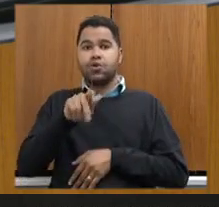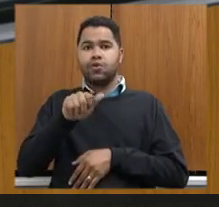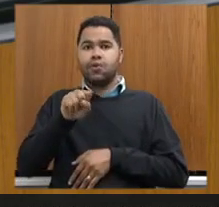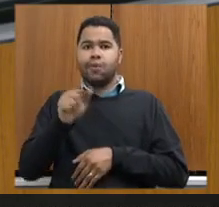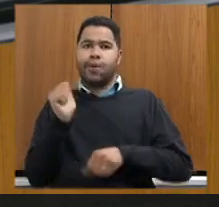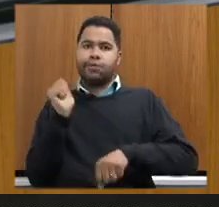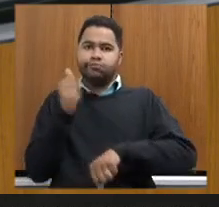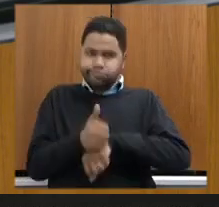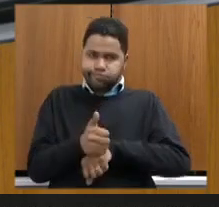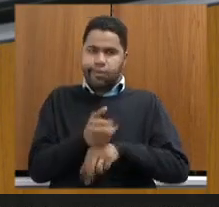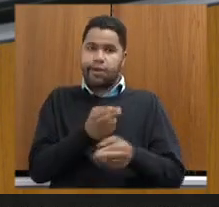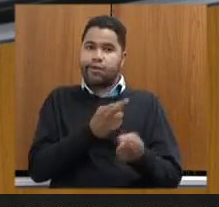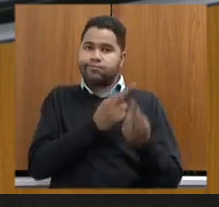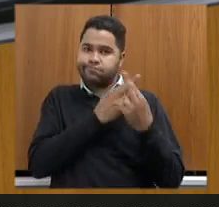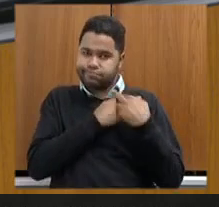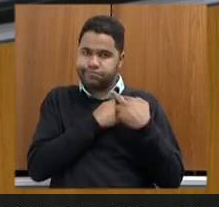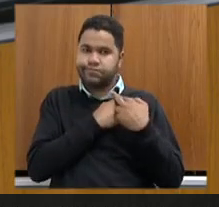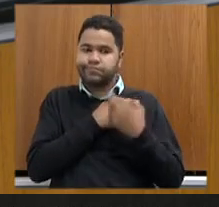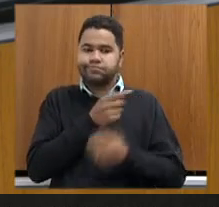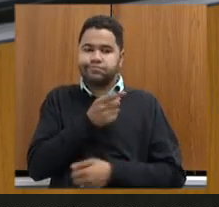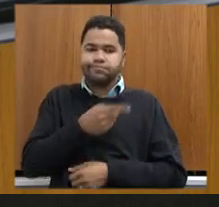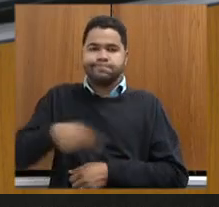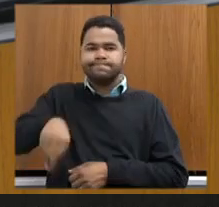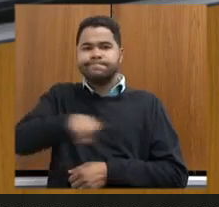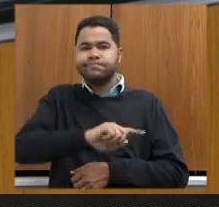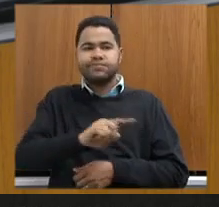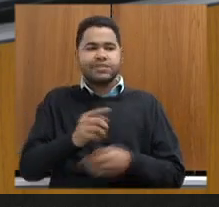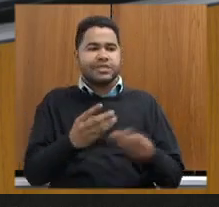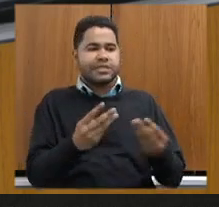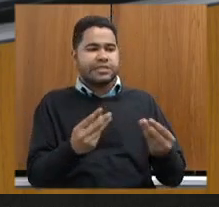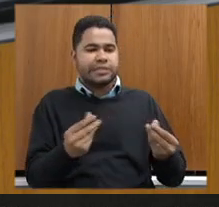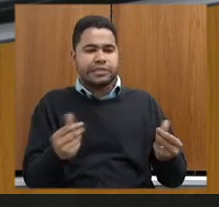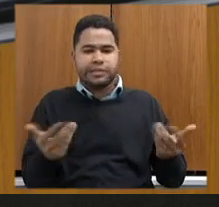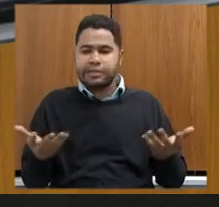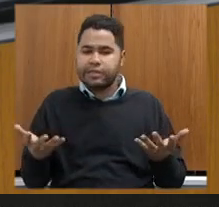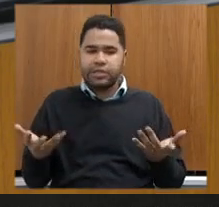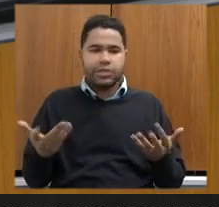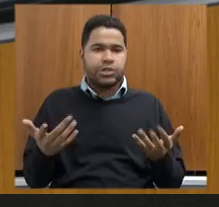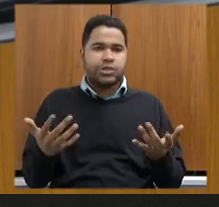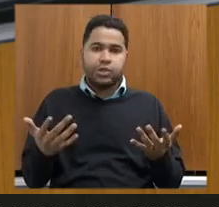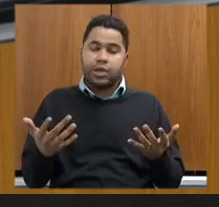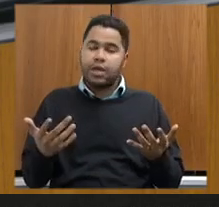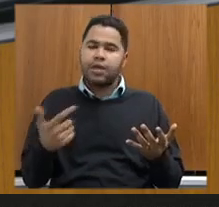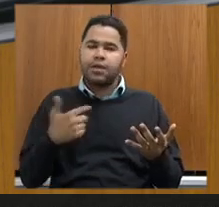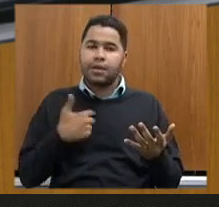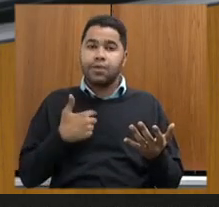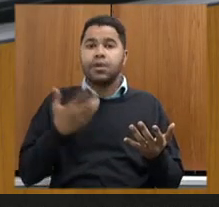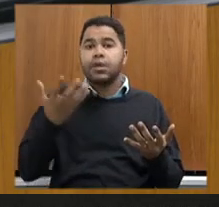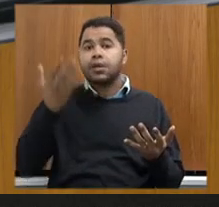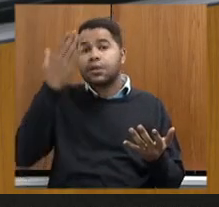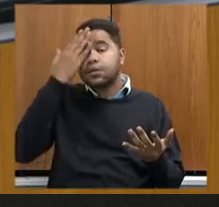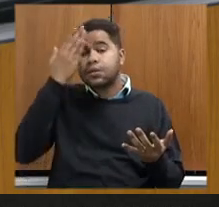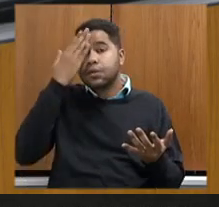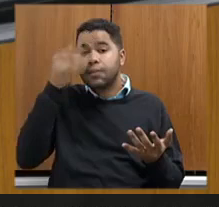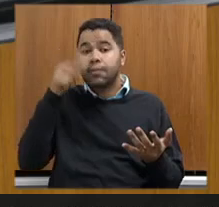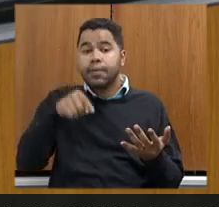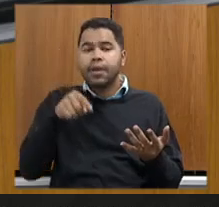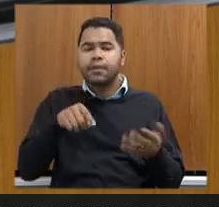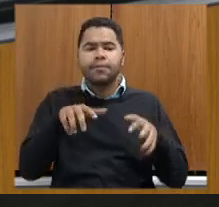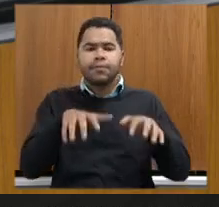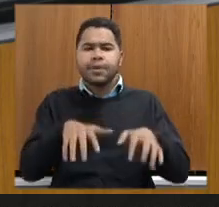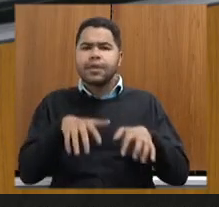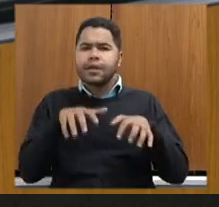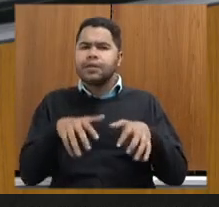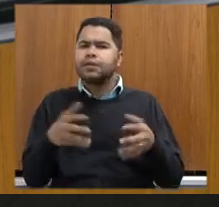responsabilidade pela sua descaracterização, pelo seu descomissionamento. eu queria entender em relação à Mundo Mineração, como que